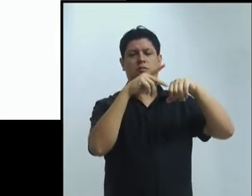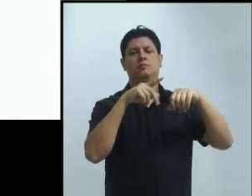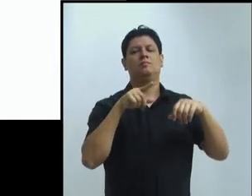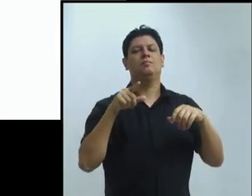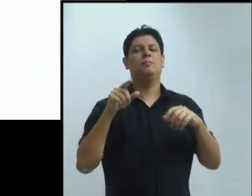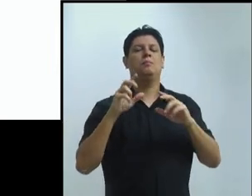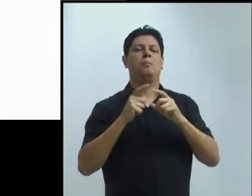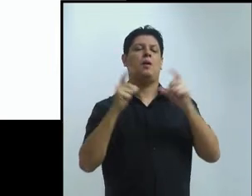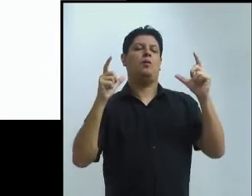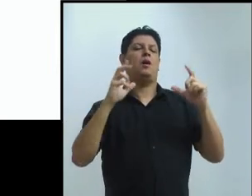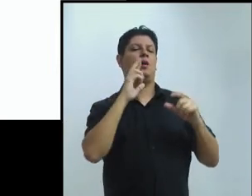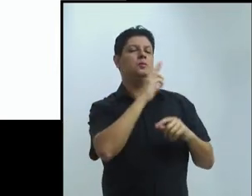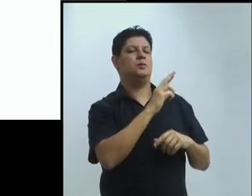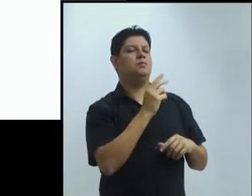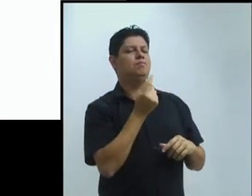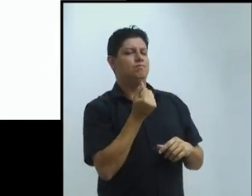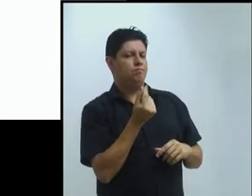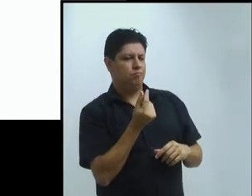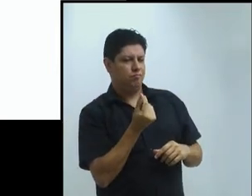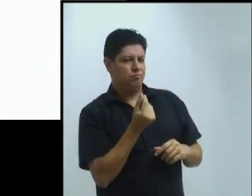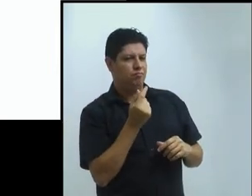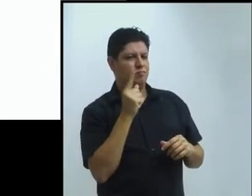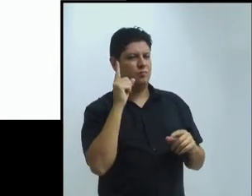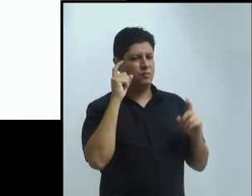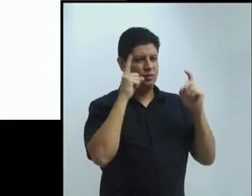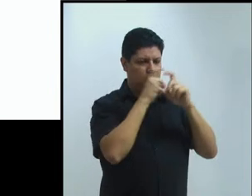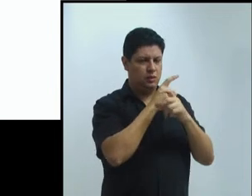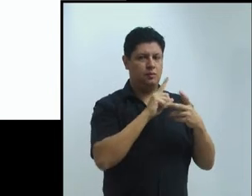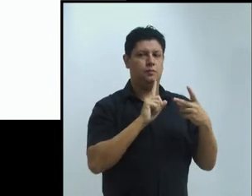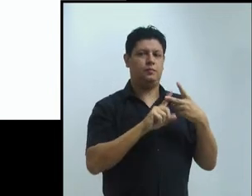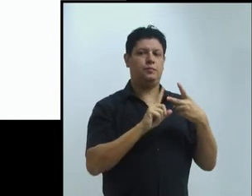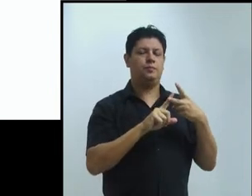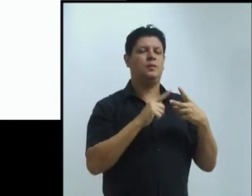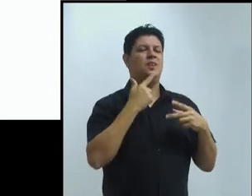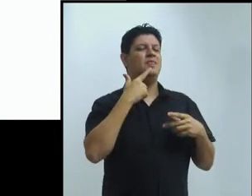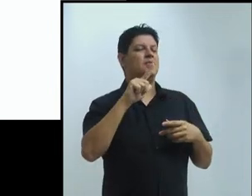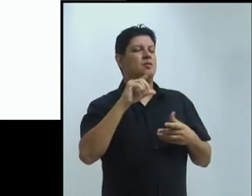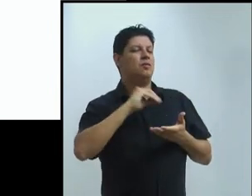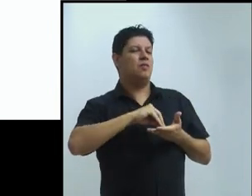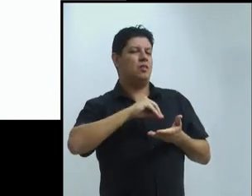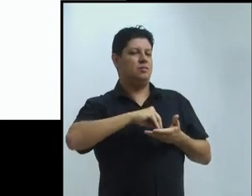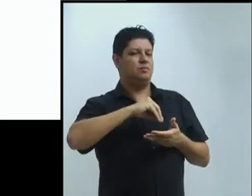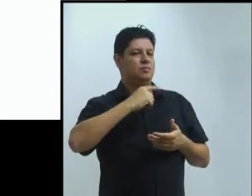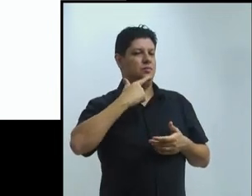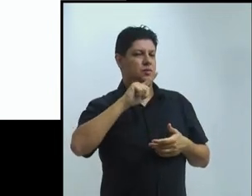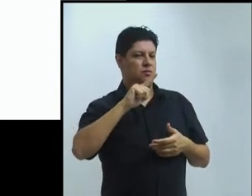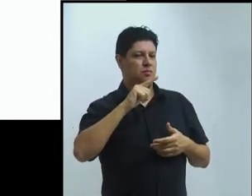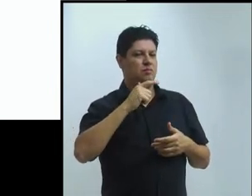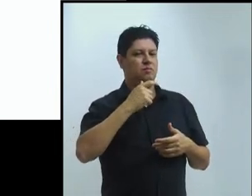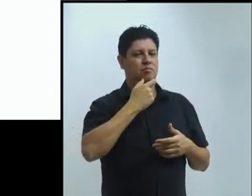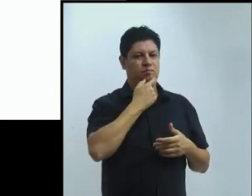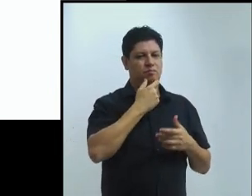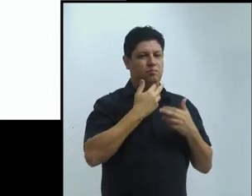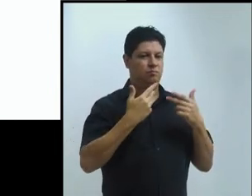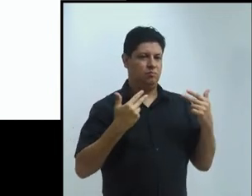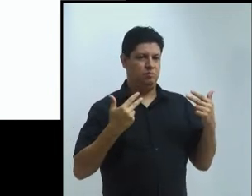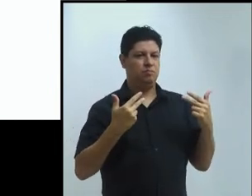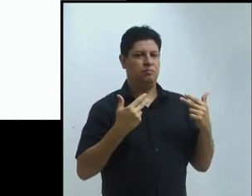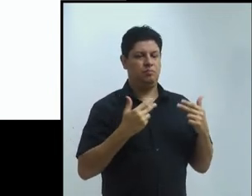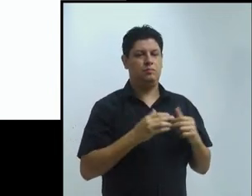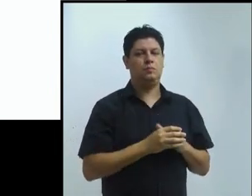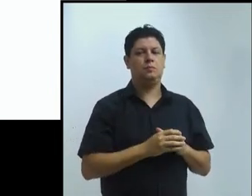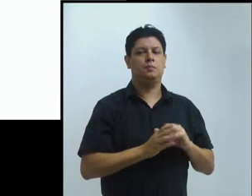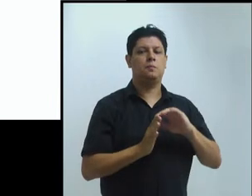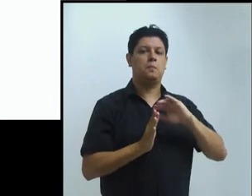O resultado desse grande questionário que foi feito com todos nós é um plano